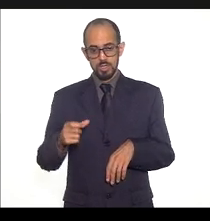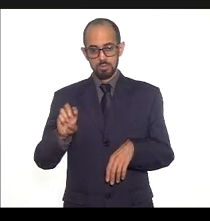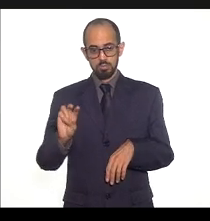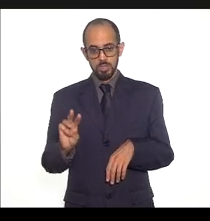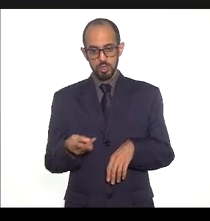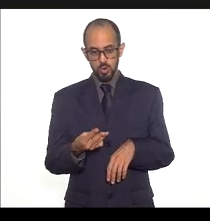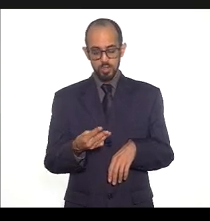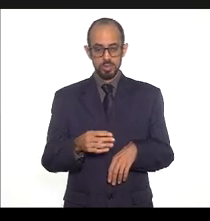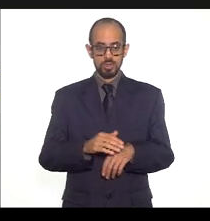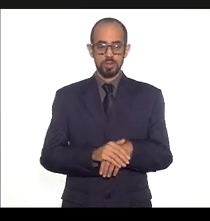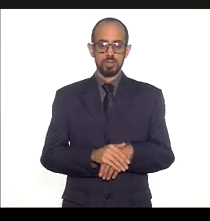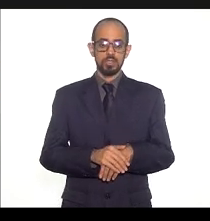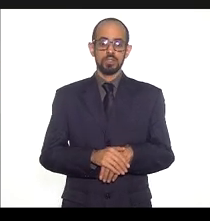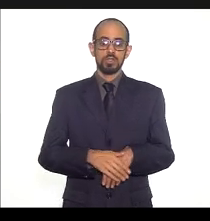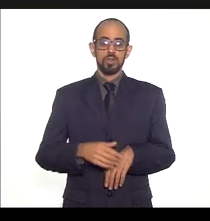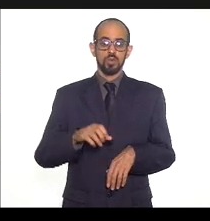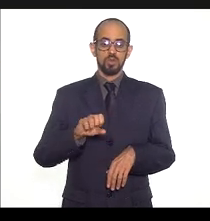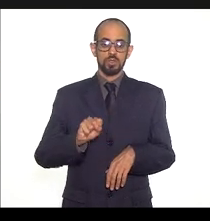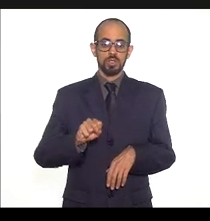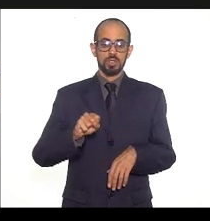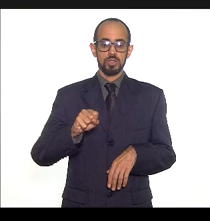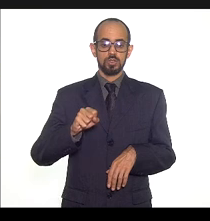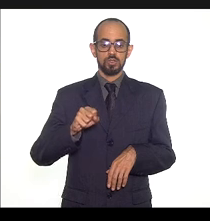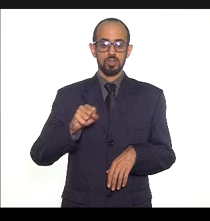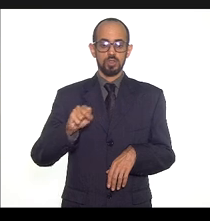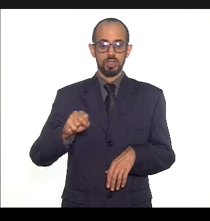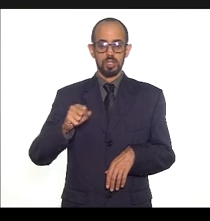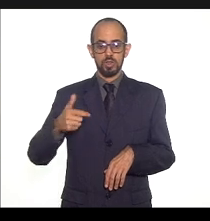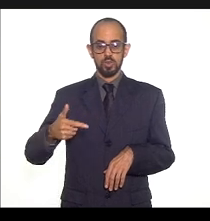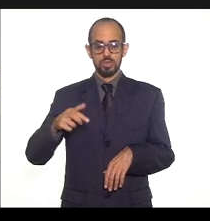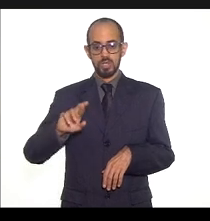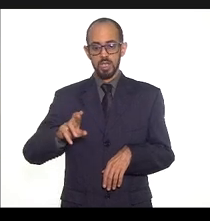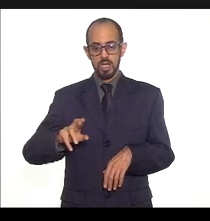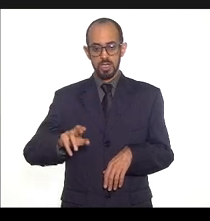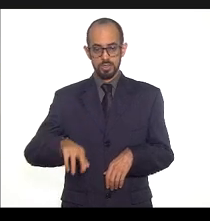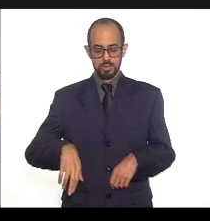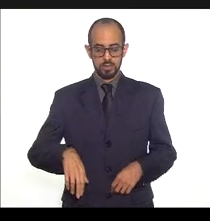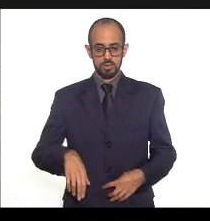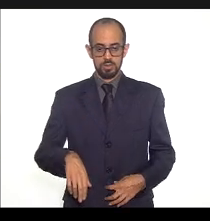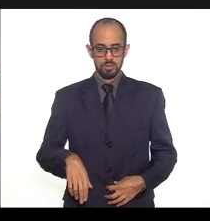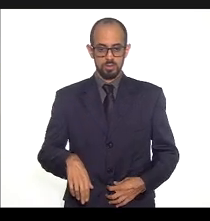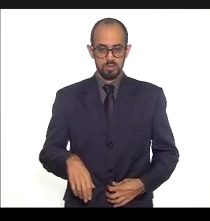.822,24. Esse é o R&D?